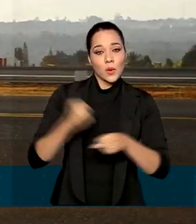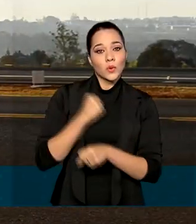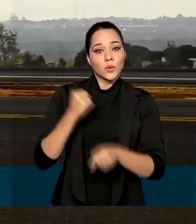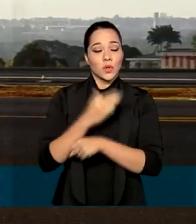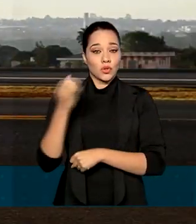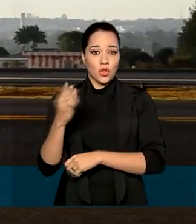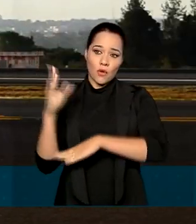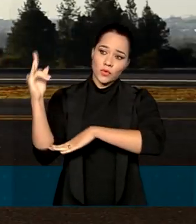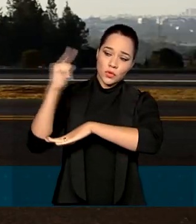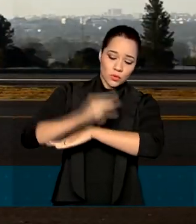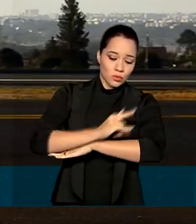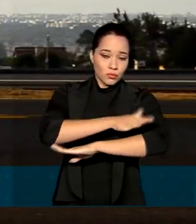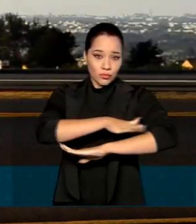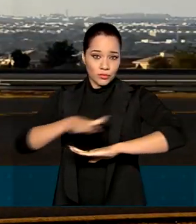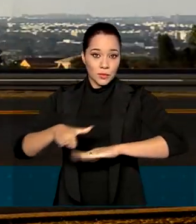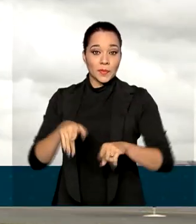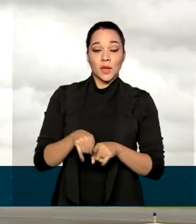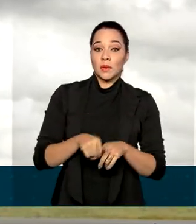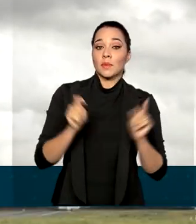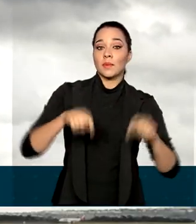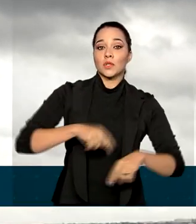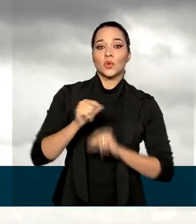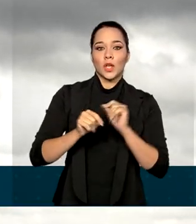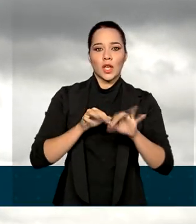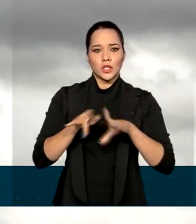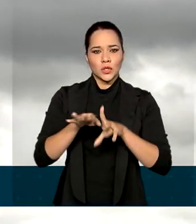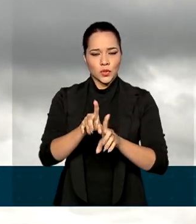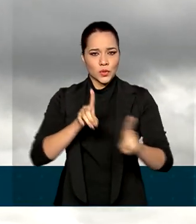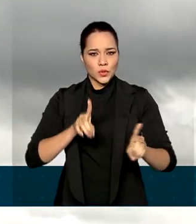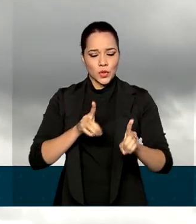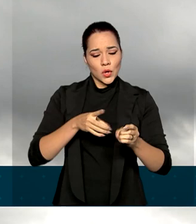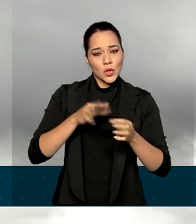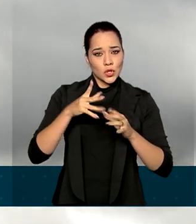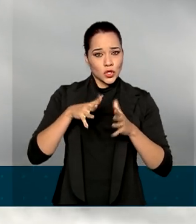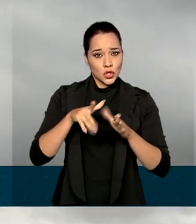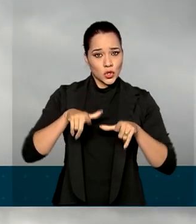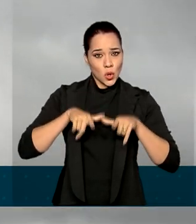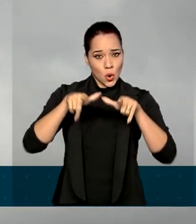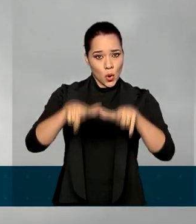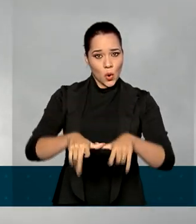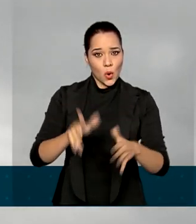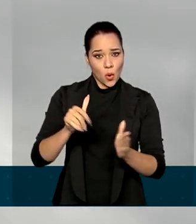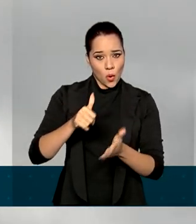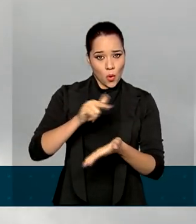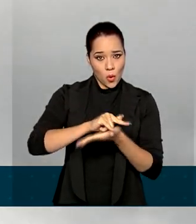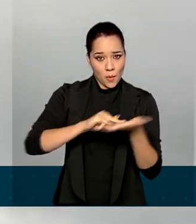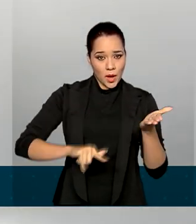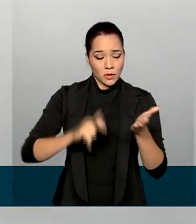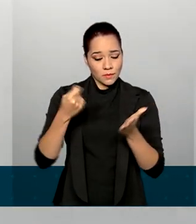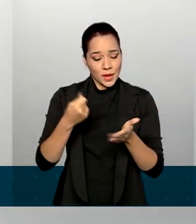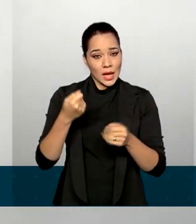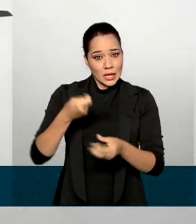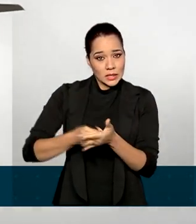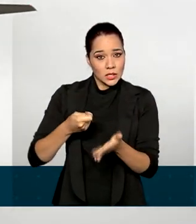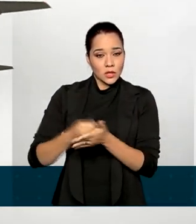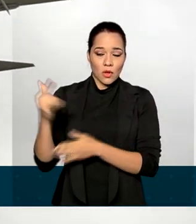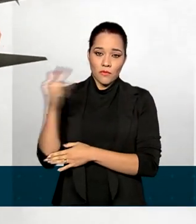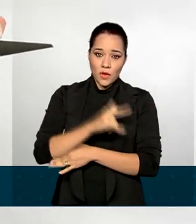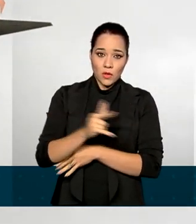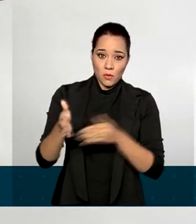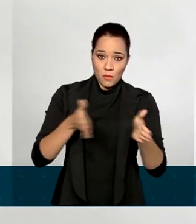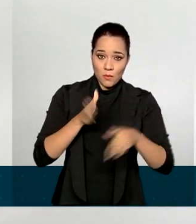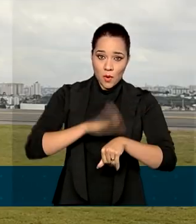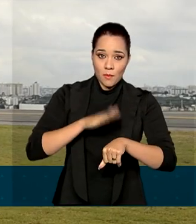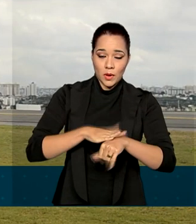aeroportos. Também será permitida a digitalização de documentos que atualmente são exigidos no avião durante o voo.